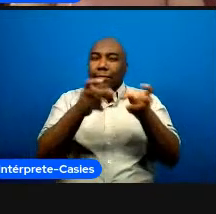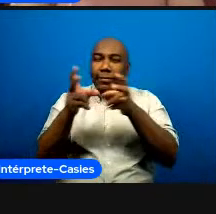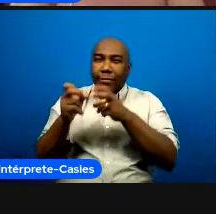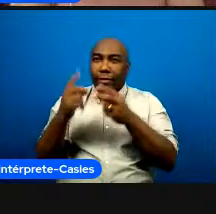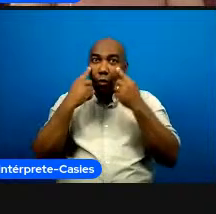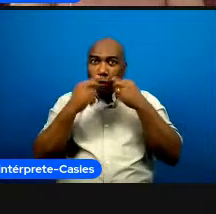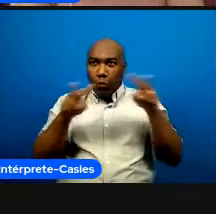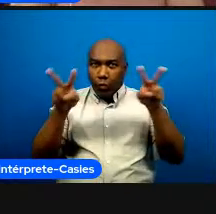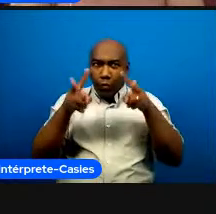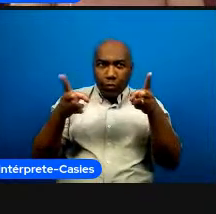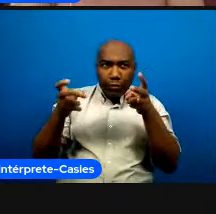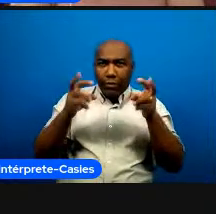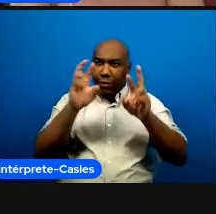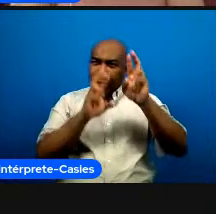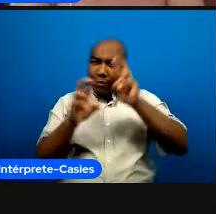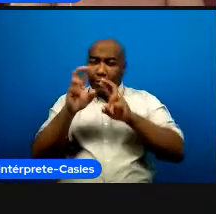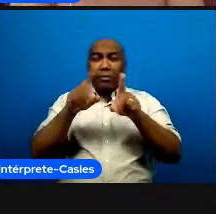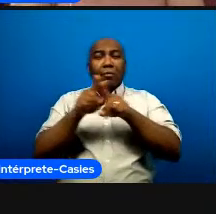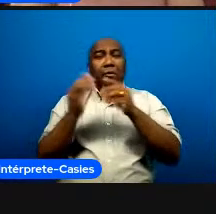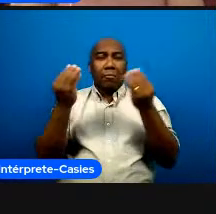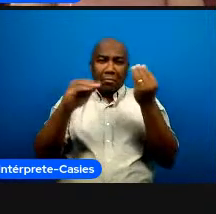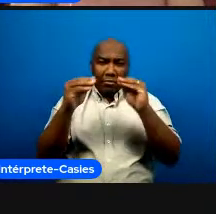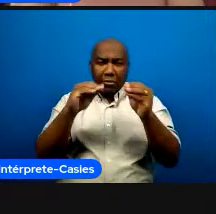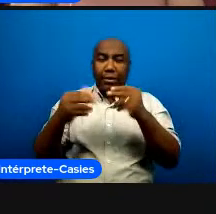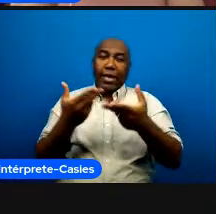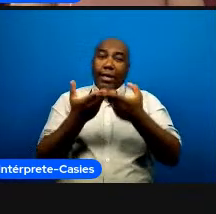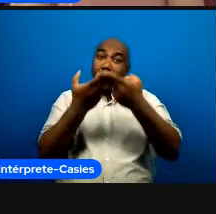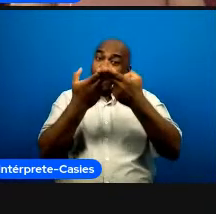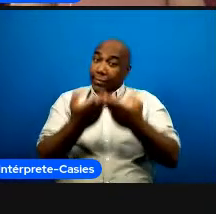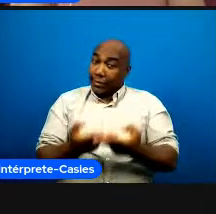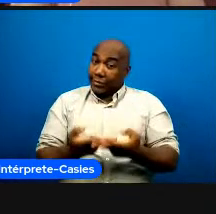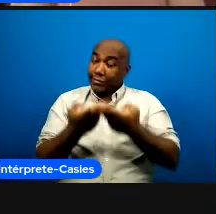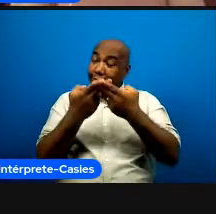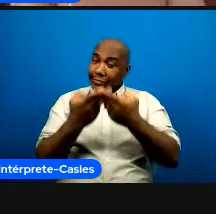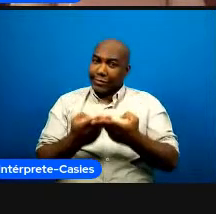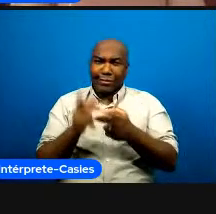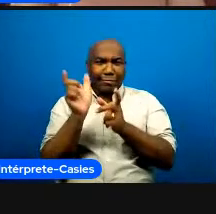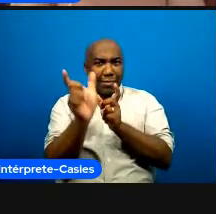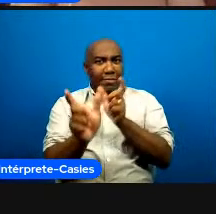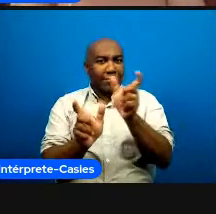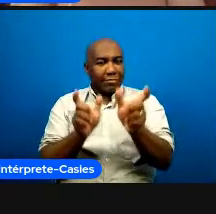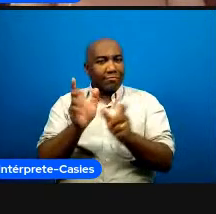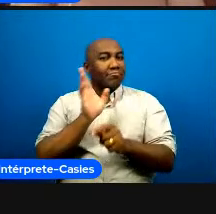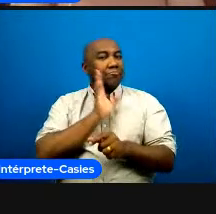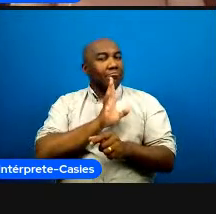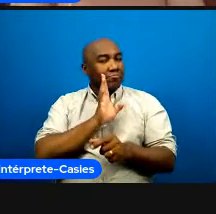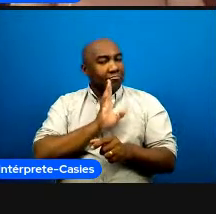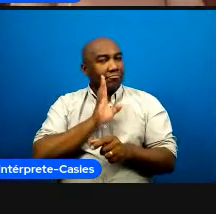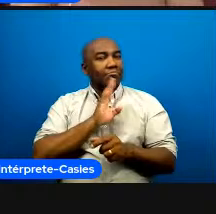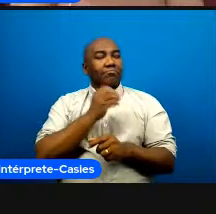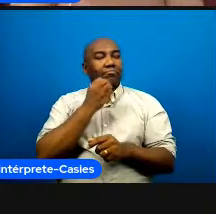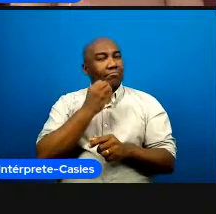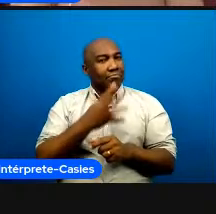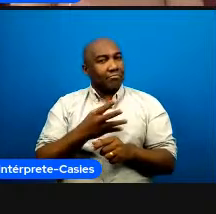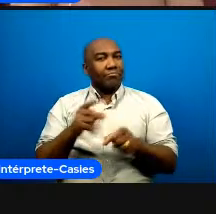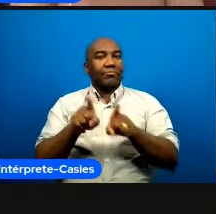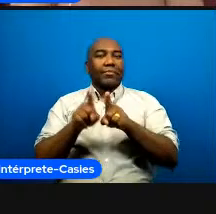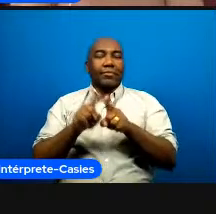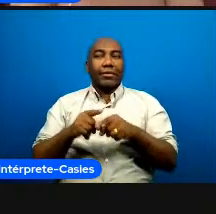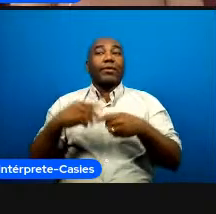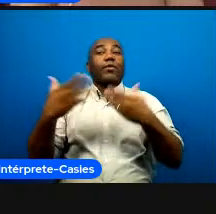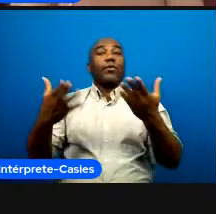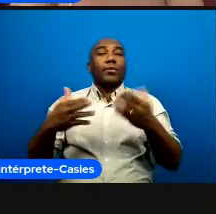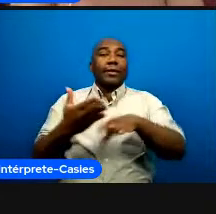paciência né paciência dá pra gente pôr em neon todo o processo educativo formativo ele é em longo prazo